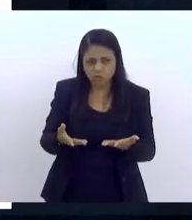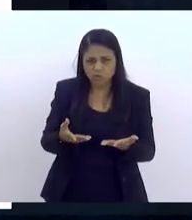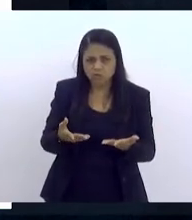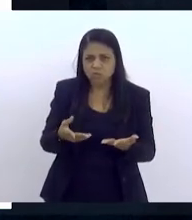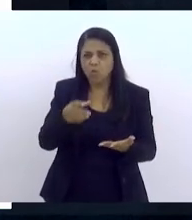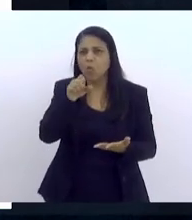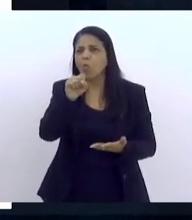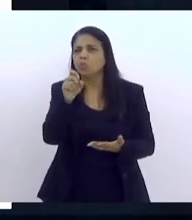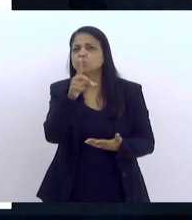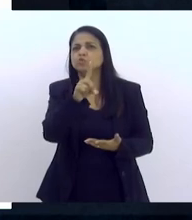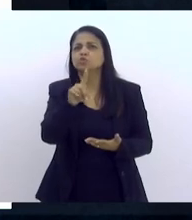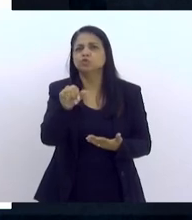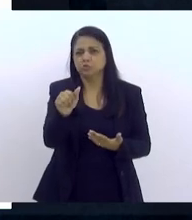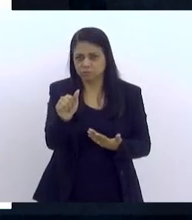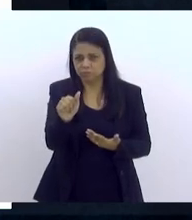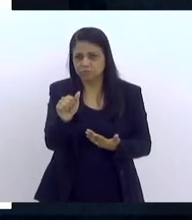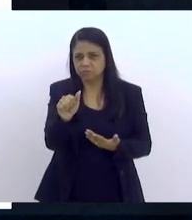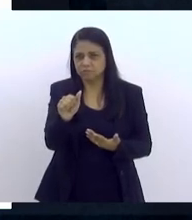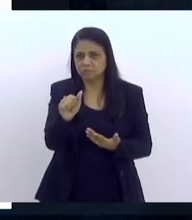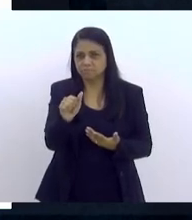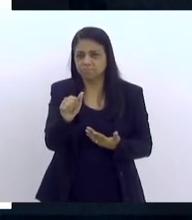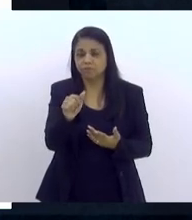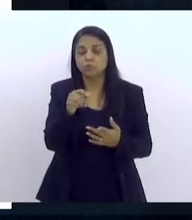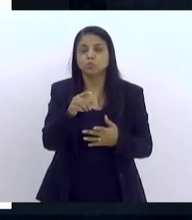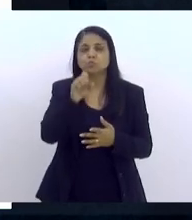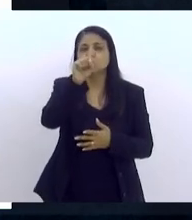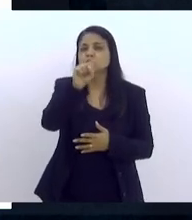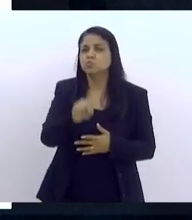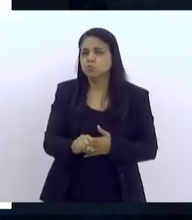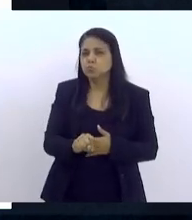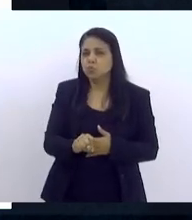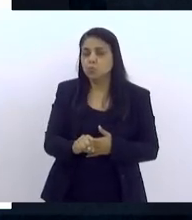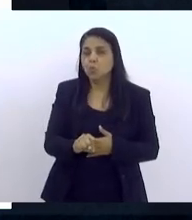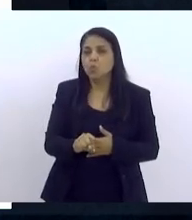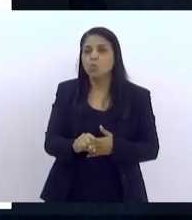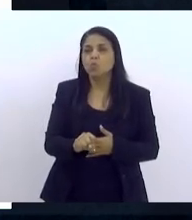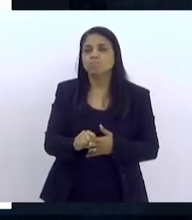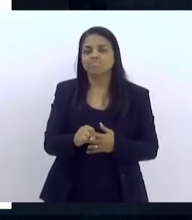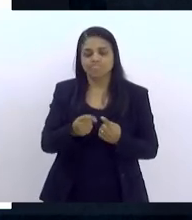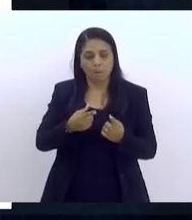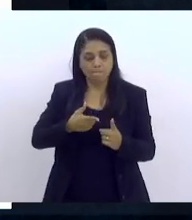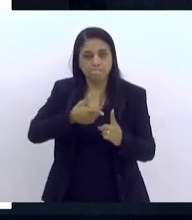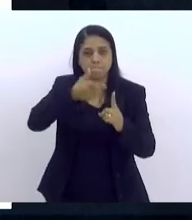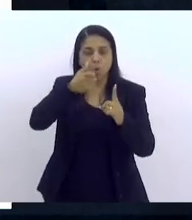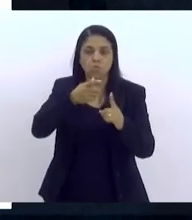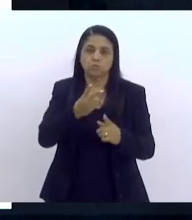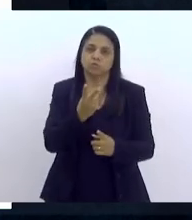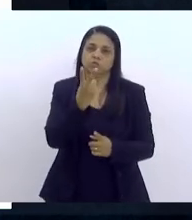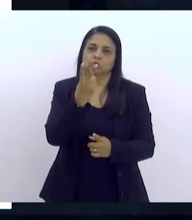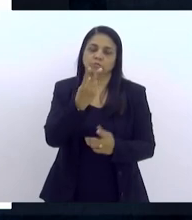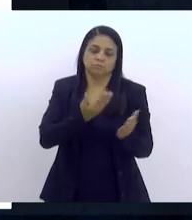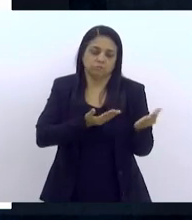oito dias. Foi um ataque no sul, levando à morte de dois adolescentes.